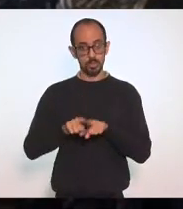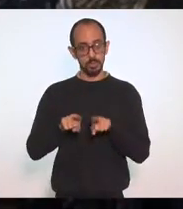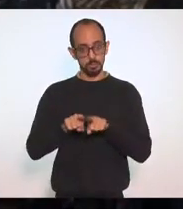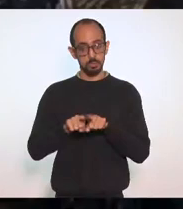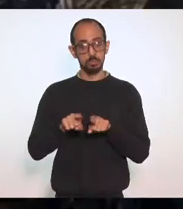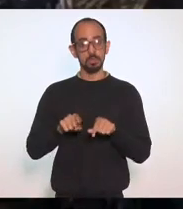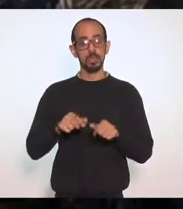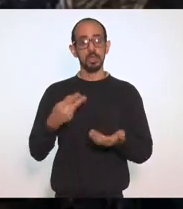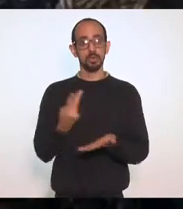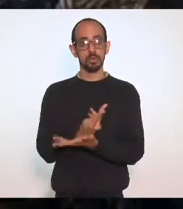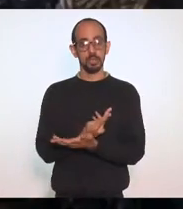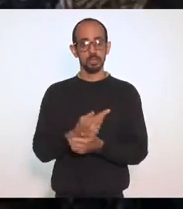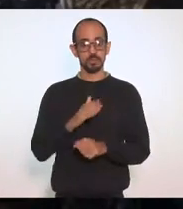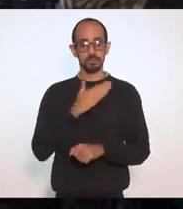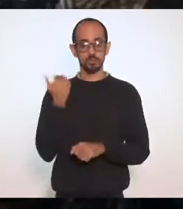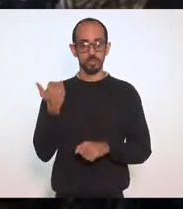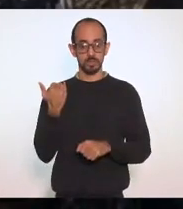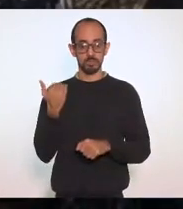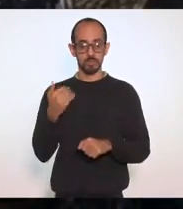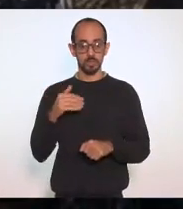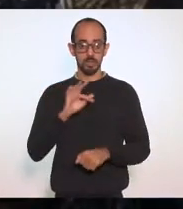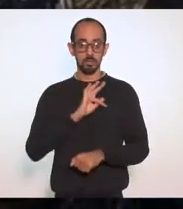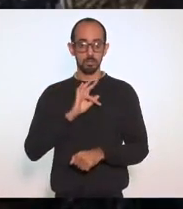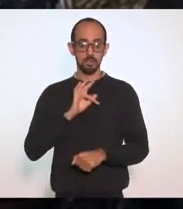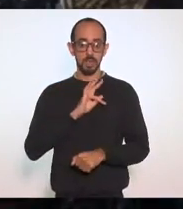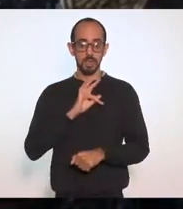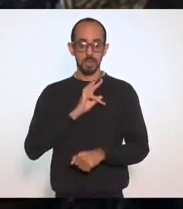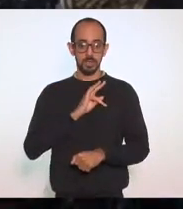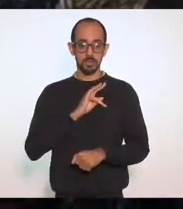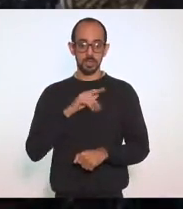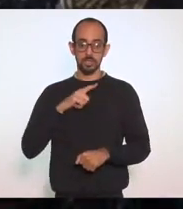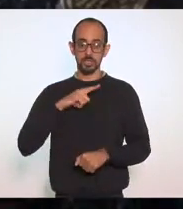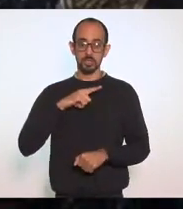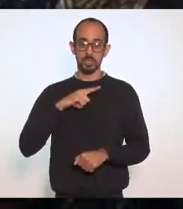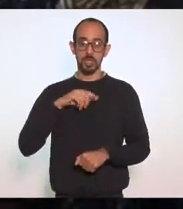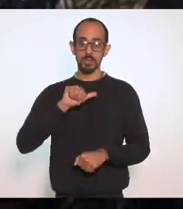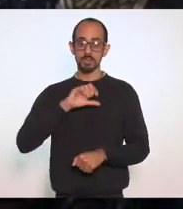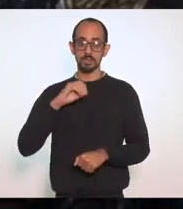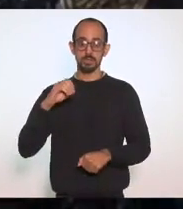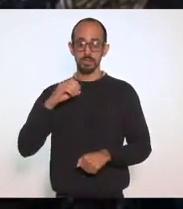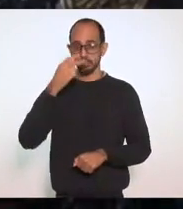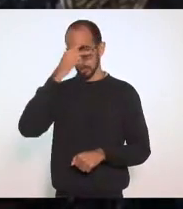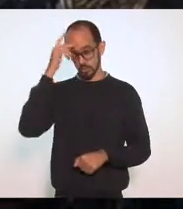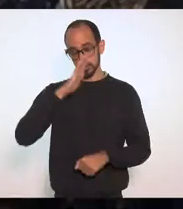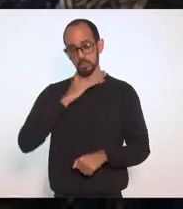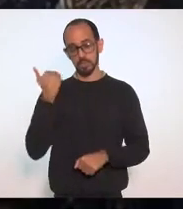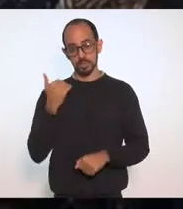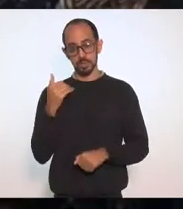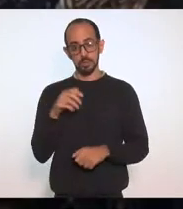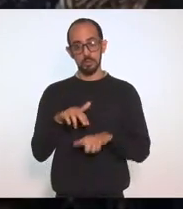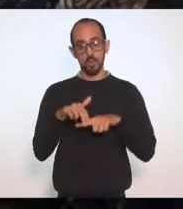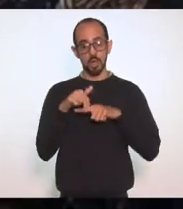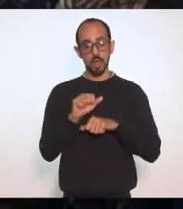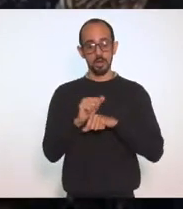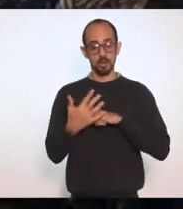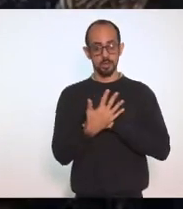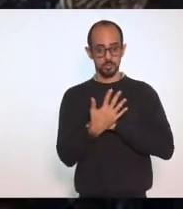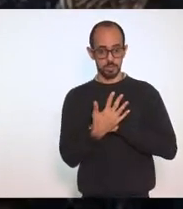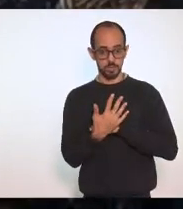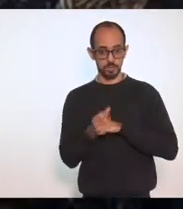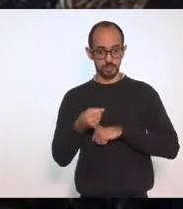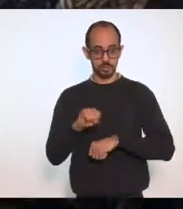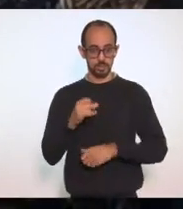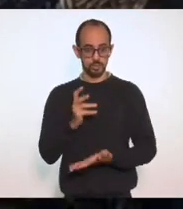que se dá. Hoje, a Polícia Militar tem mais de 100 homens em baixa por causa da Covid. Se a gente continuar mantendo dessa